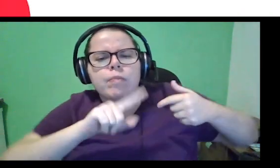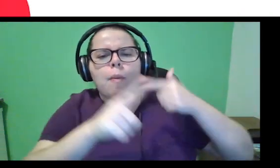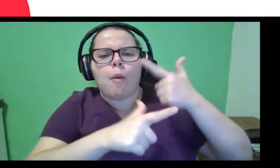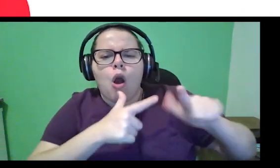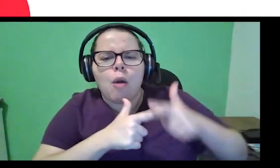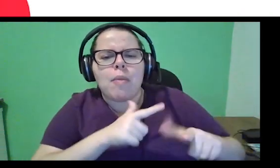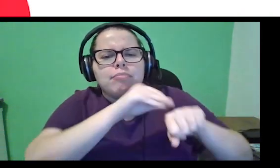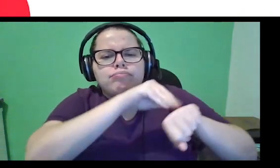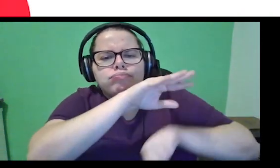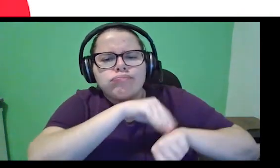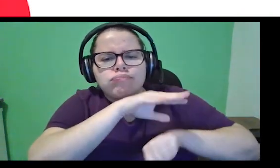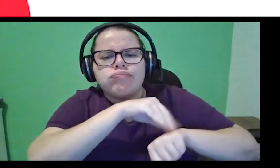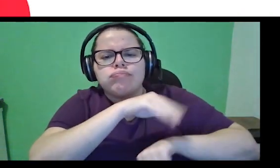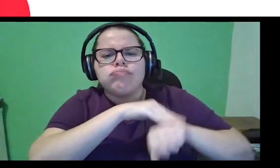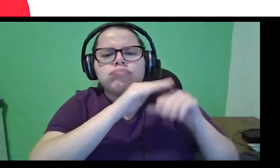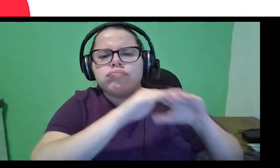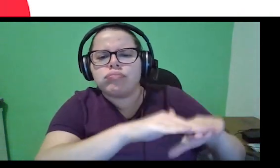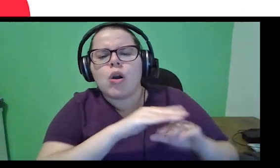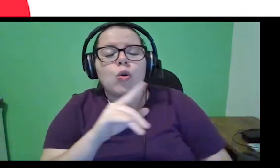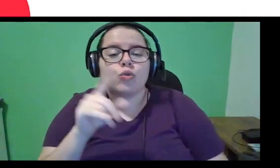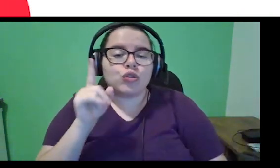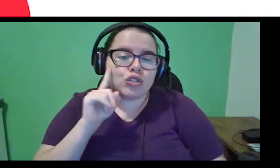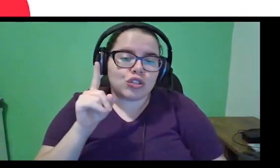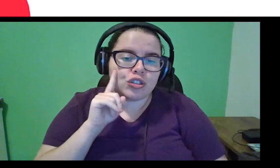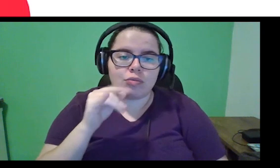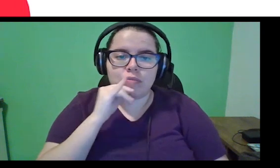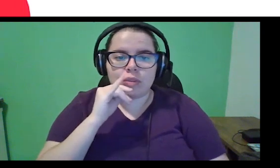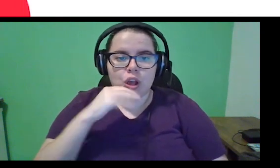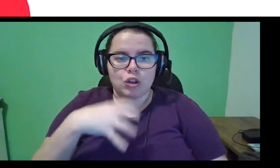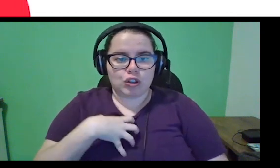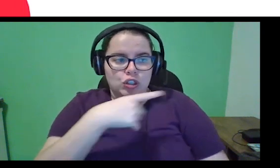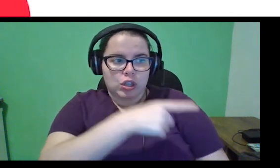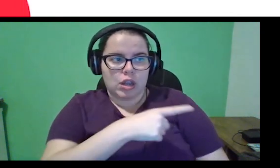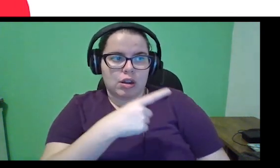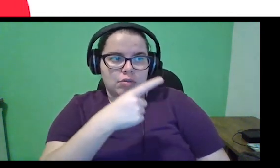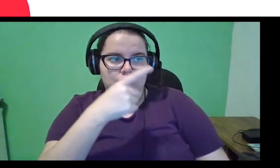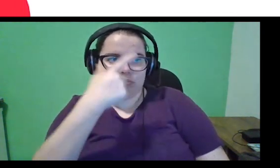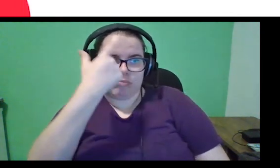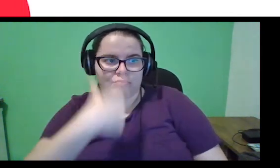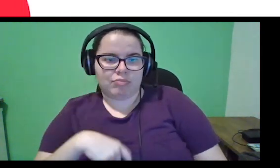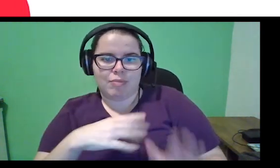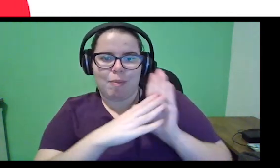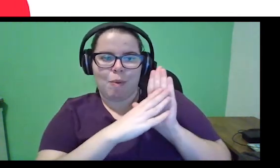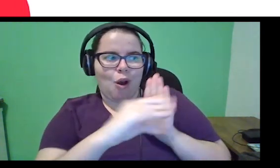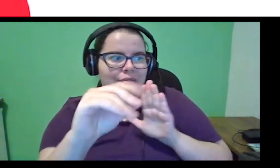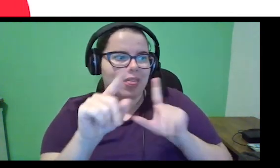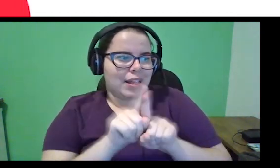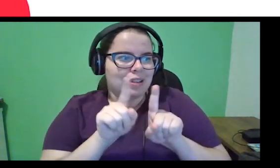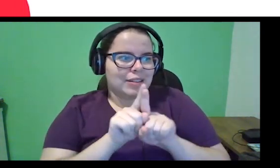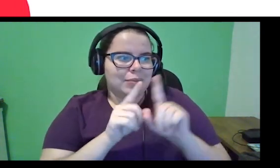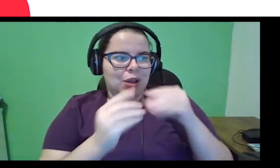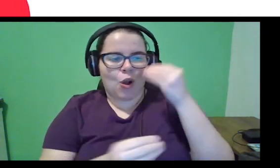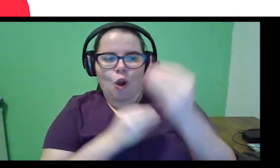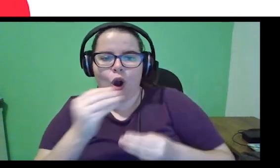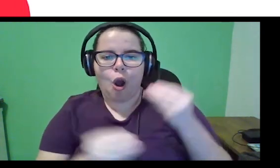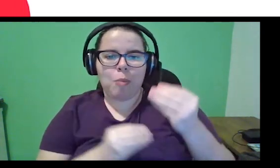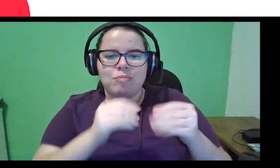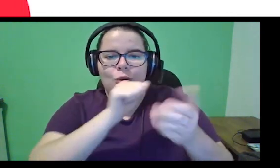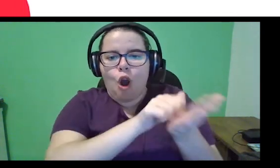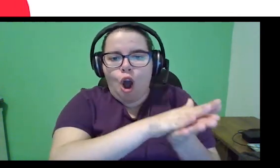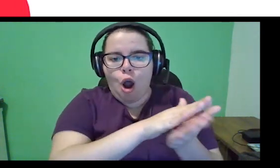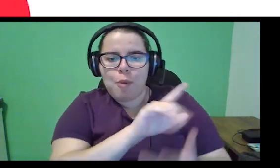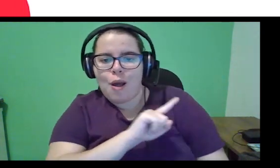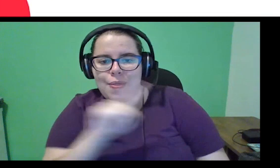recados ele dá no dia a dia? E os recados são dados pela forma com que ele se comporta, pela forma com que ele cobra ou não as